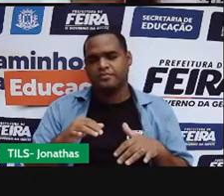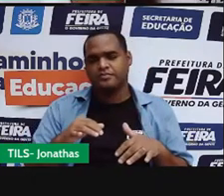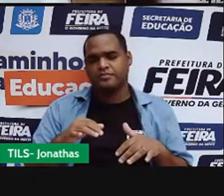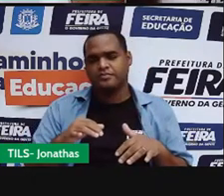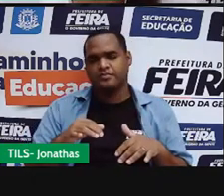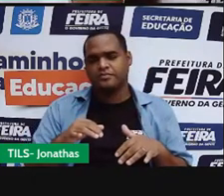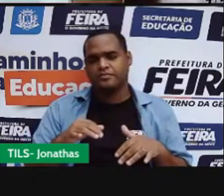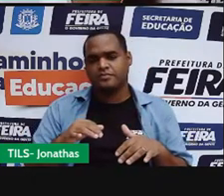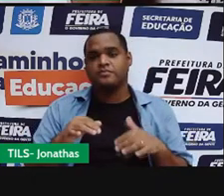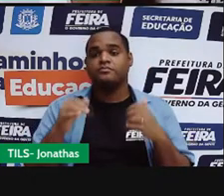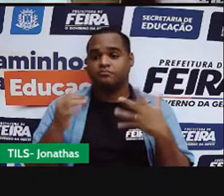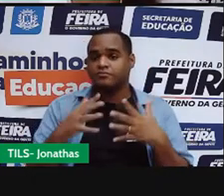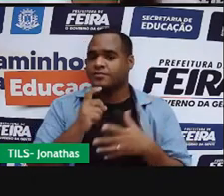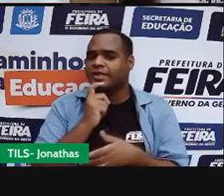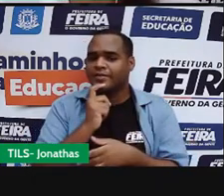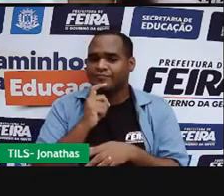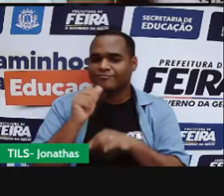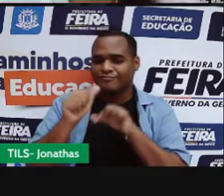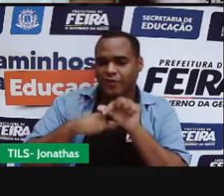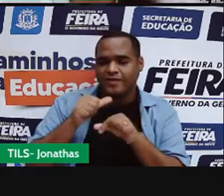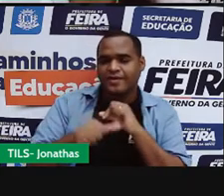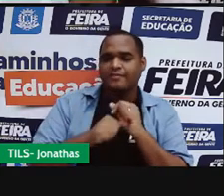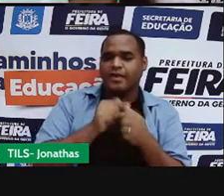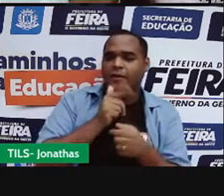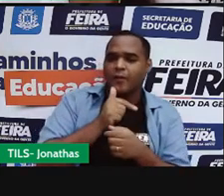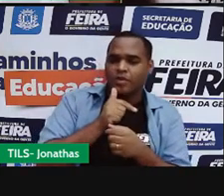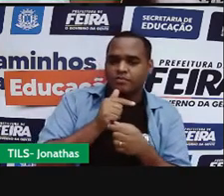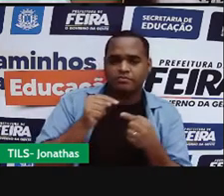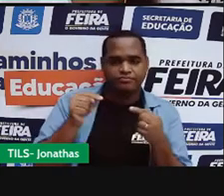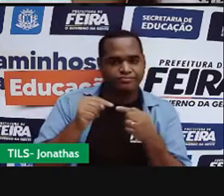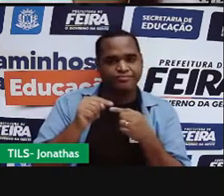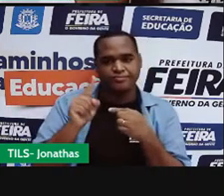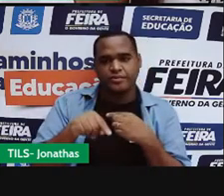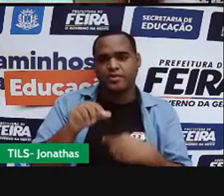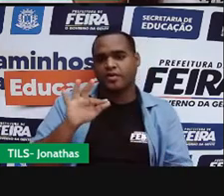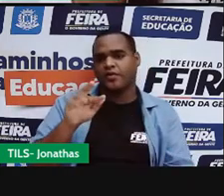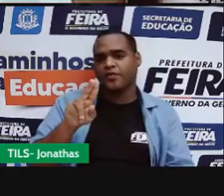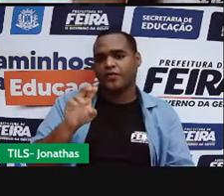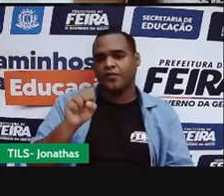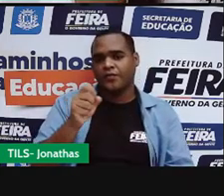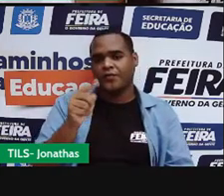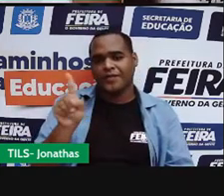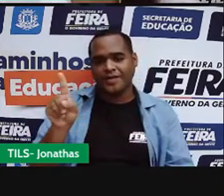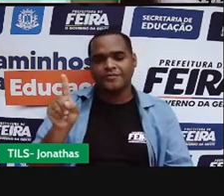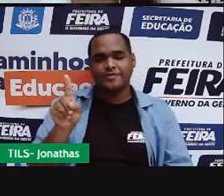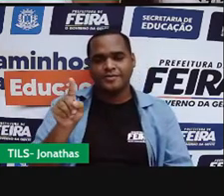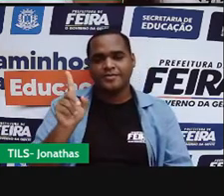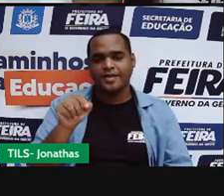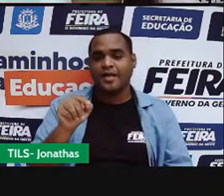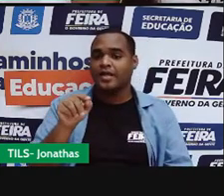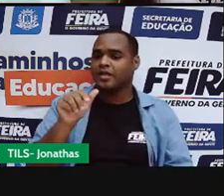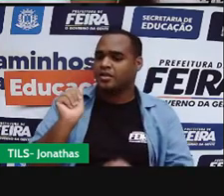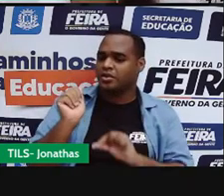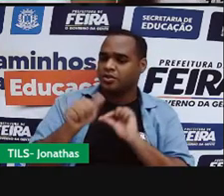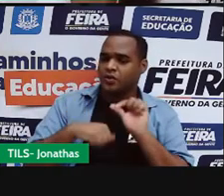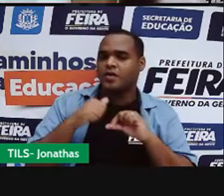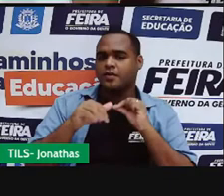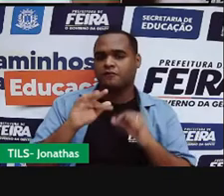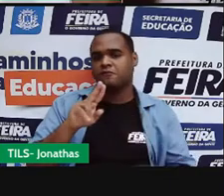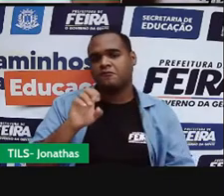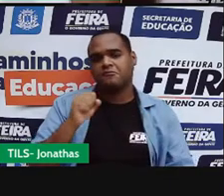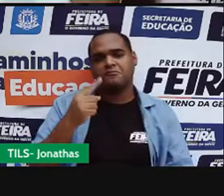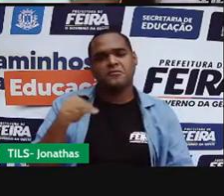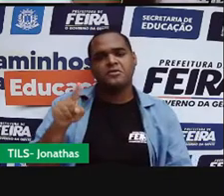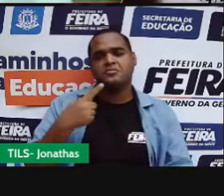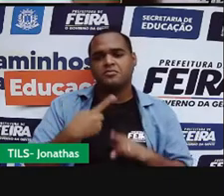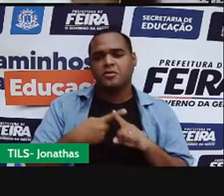por exemplo, a gente disse que ia acontecer uma fusão. Então do estado sólido para o líquido a gente chama de fusão. Quando